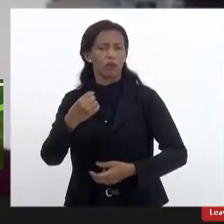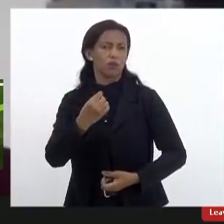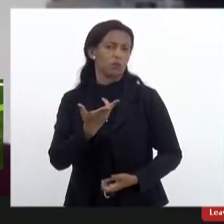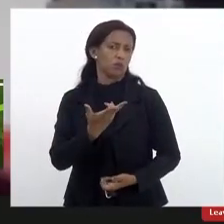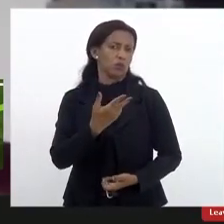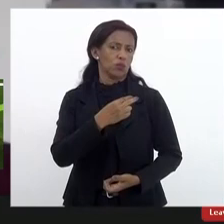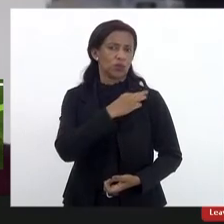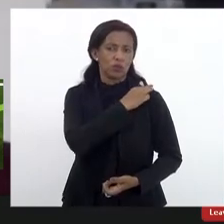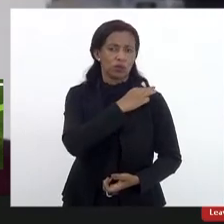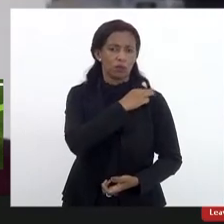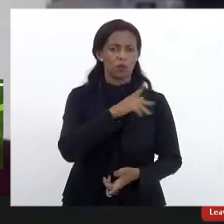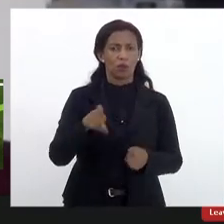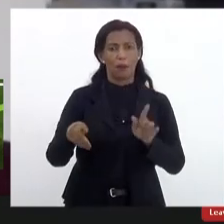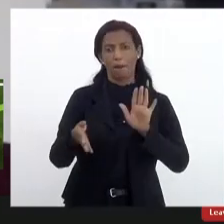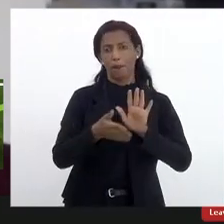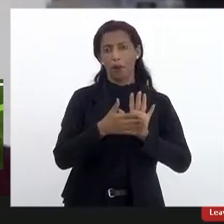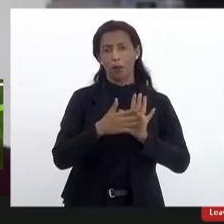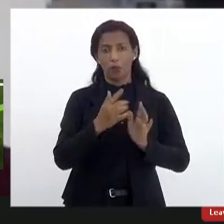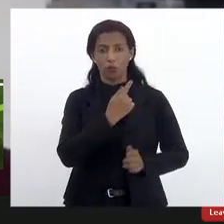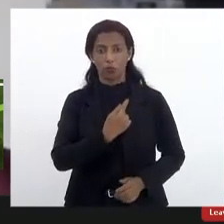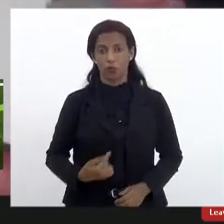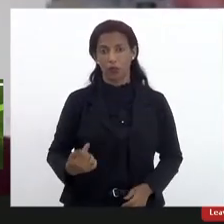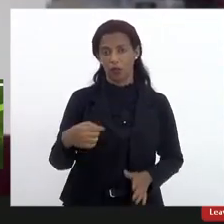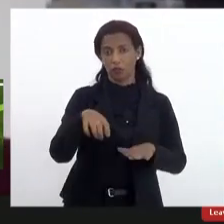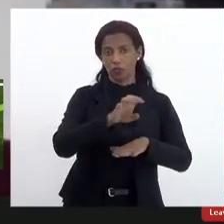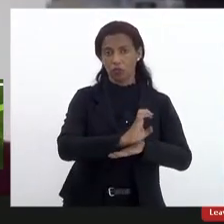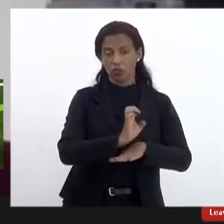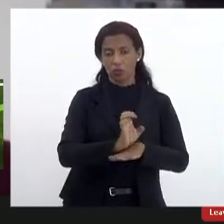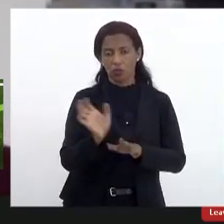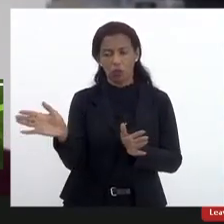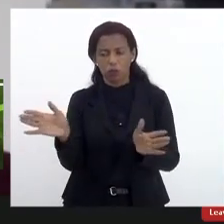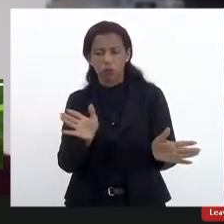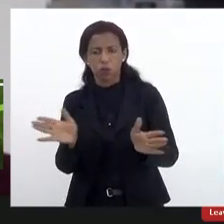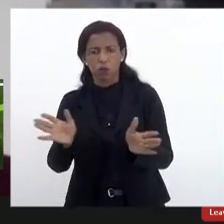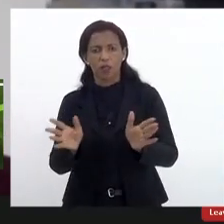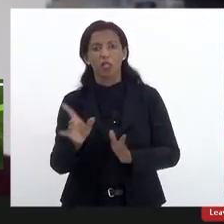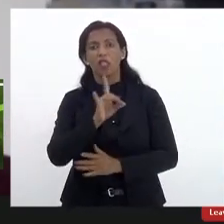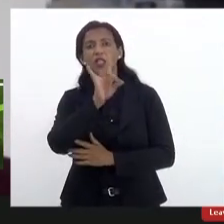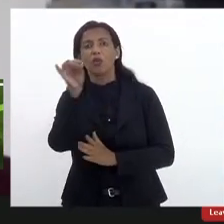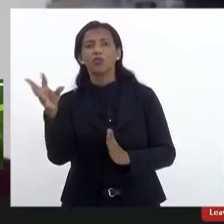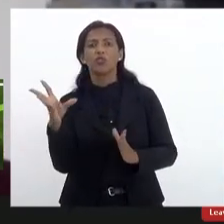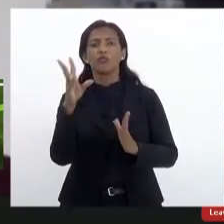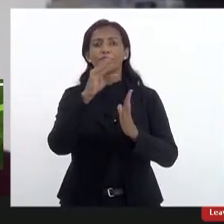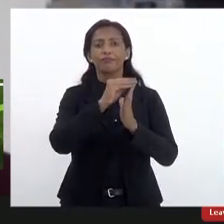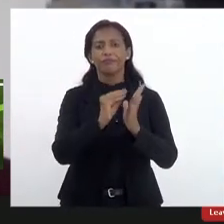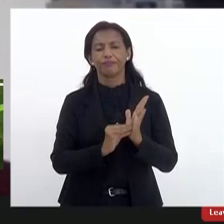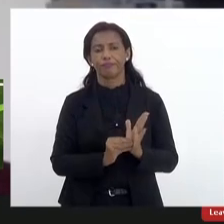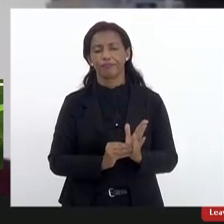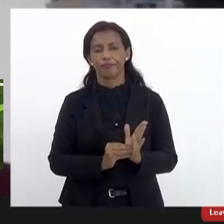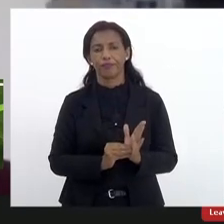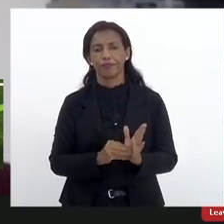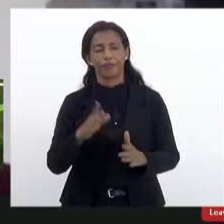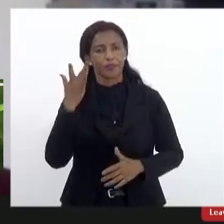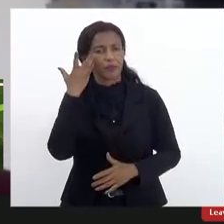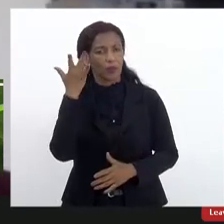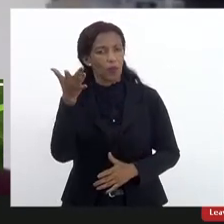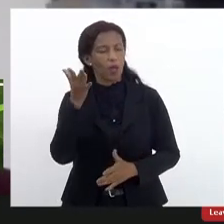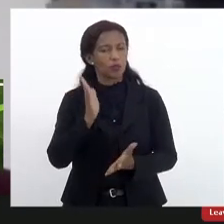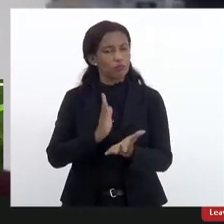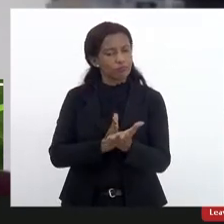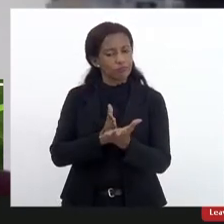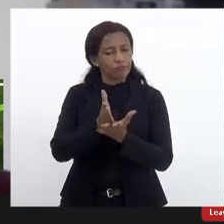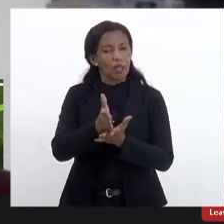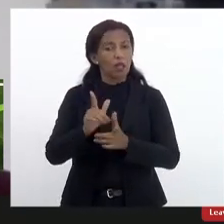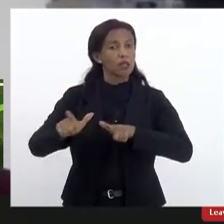curricular em relação à própria proposta do governo estadual e ao calendário de implementação então acho que esse é um